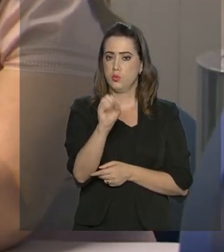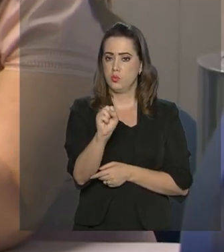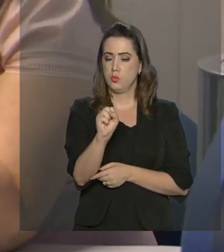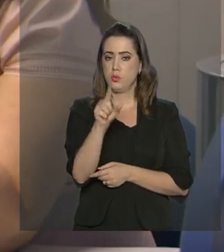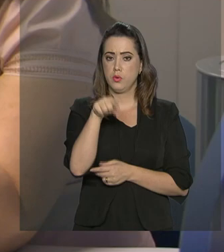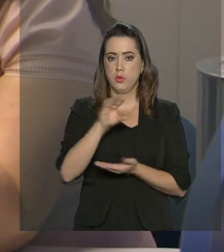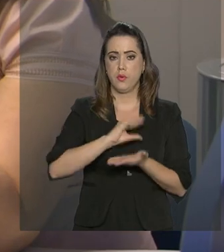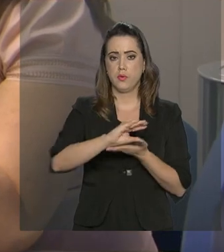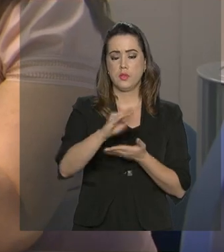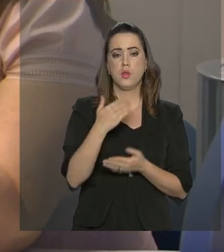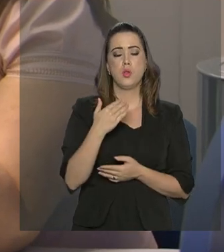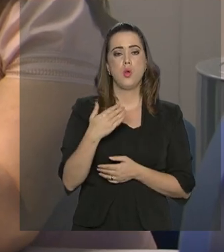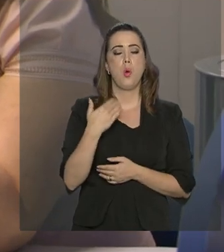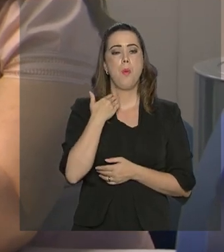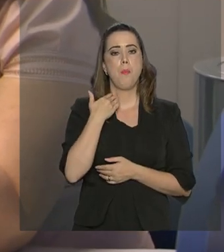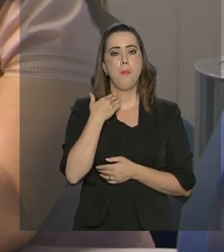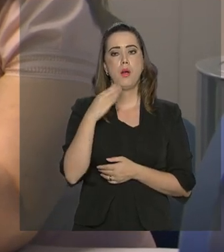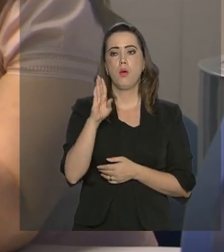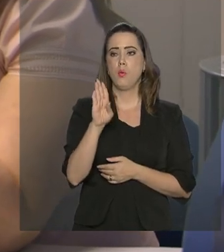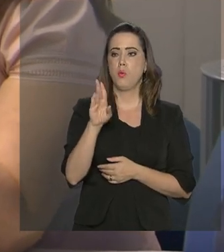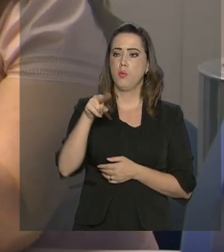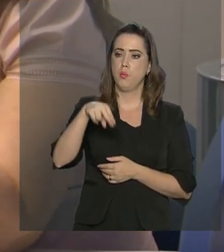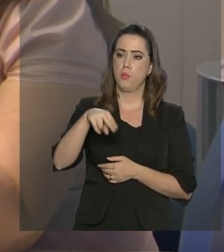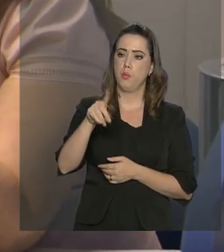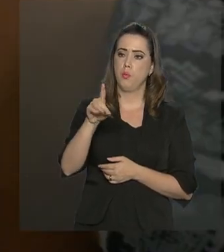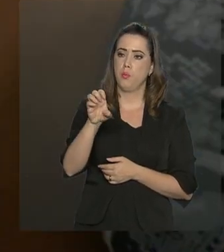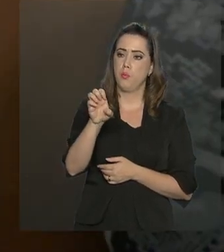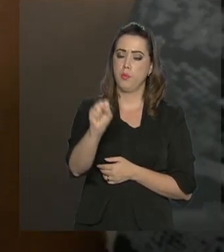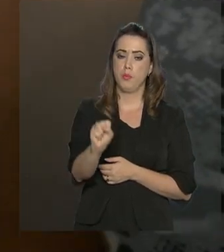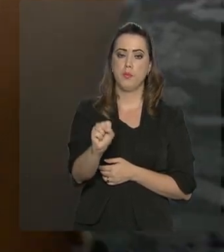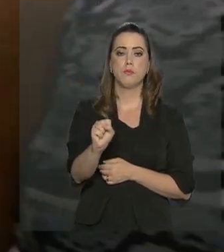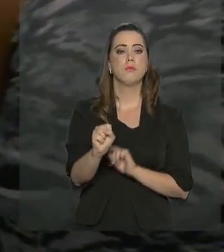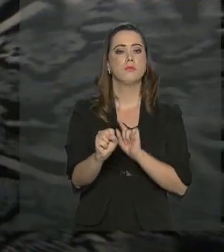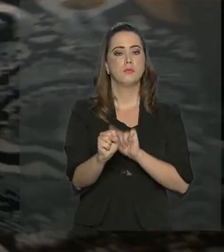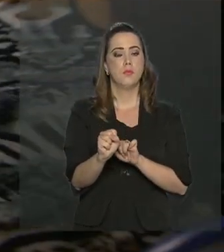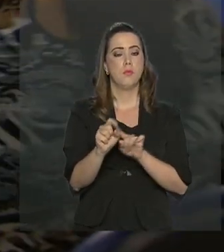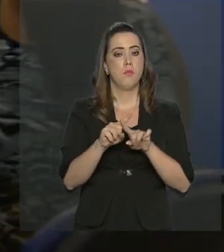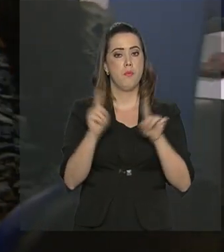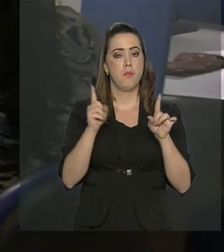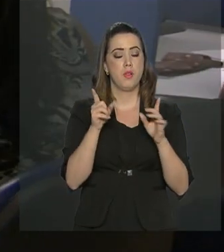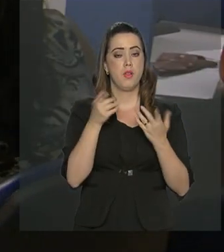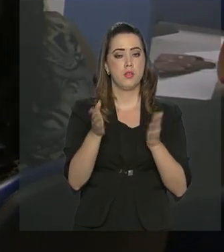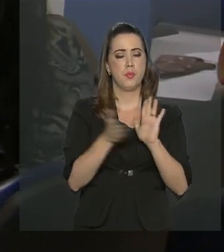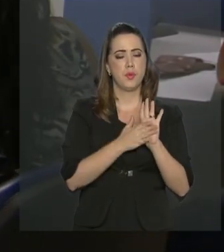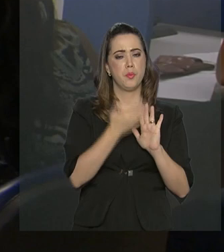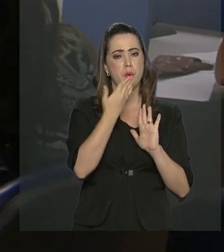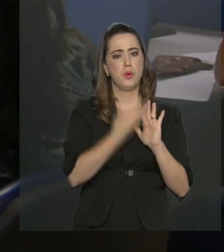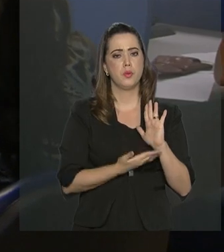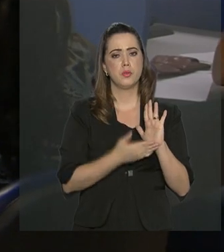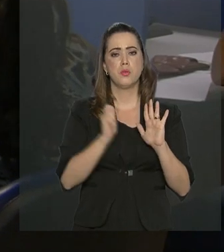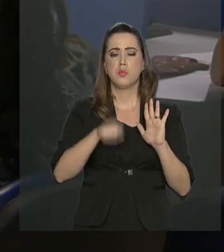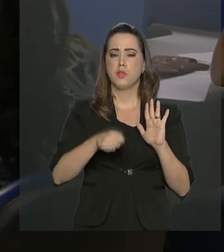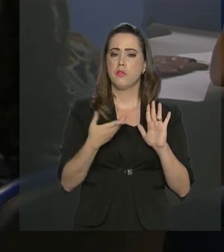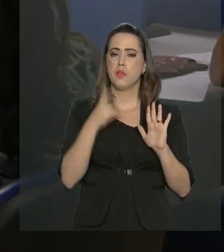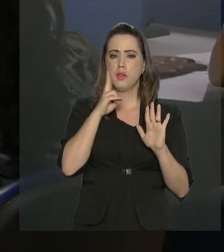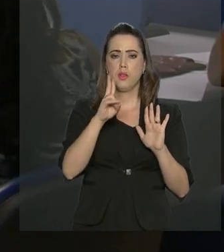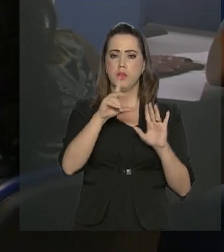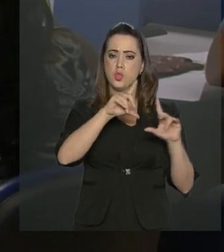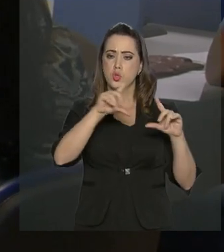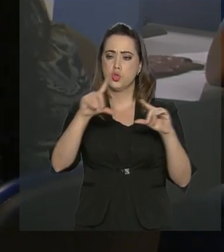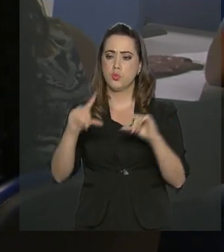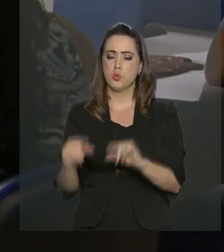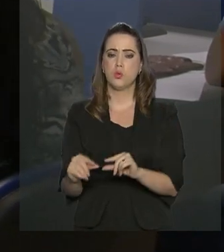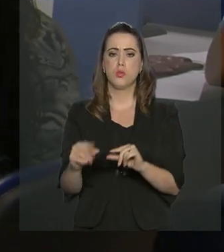destinados ao Banco Nacional de Desenvolvimento Econômico e Social, o BNDES. A proposta prevê que o valor seja